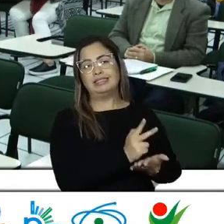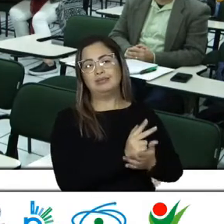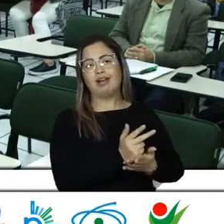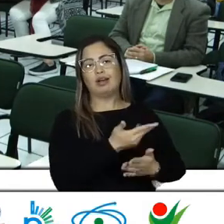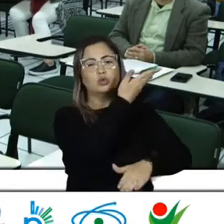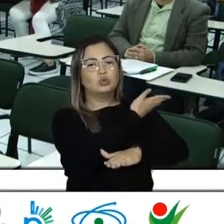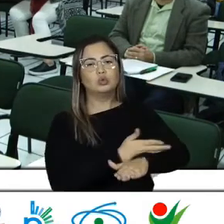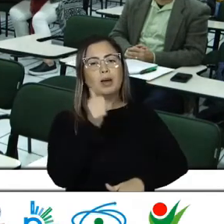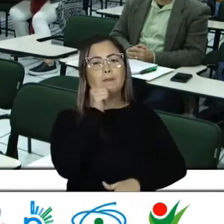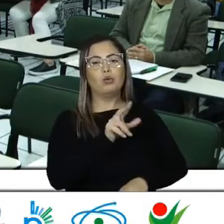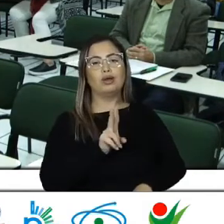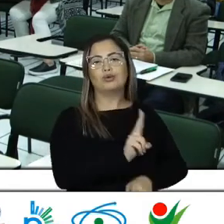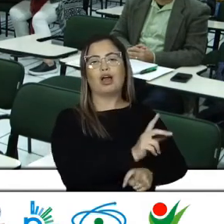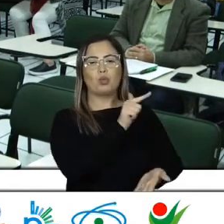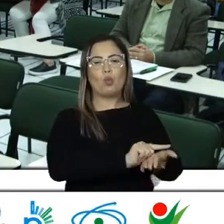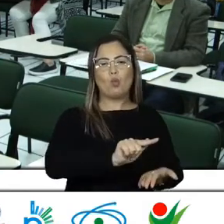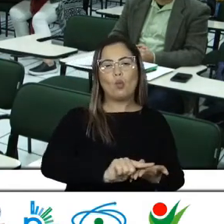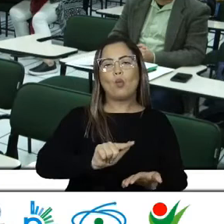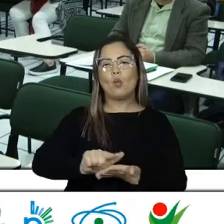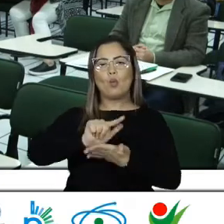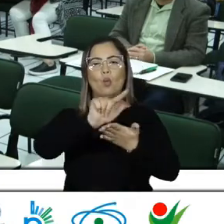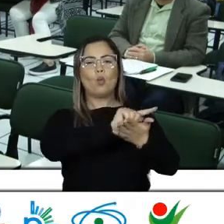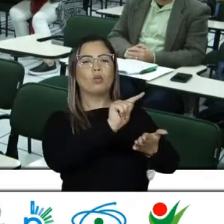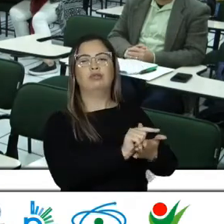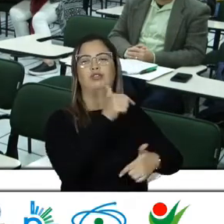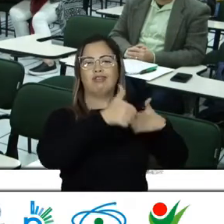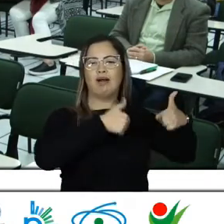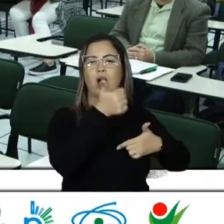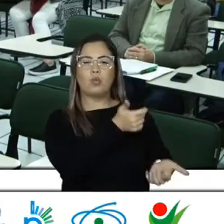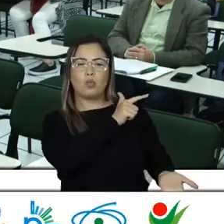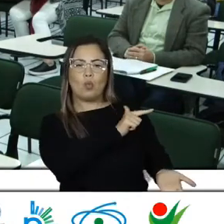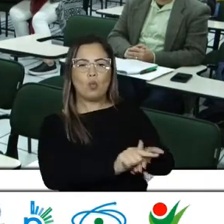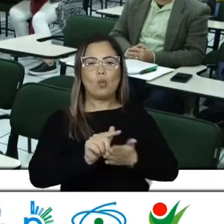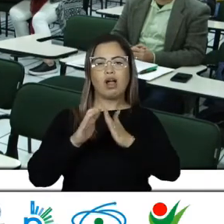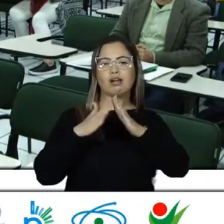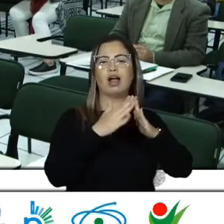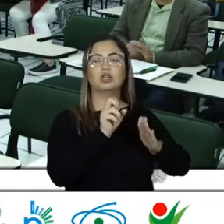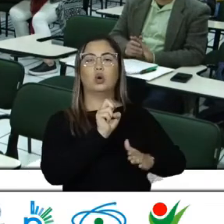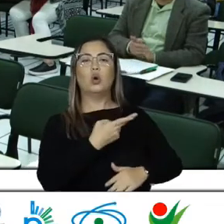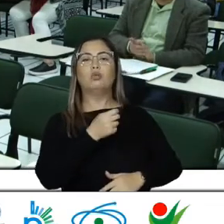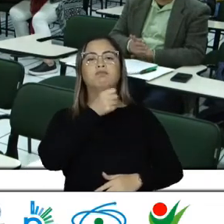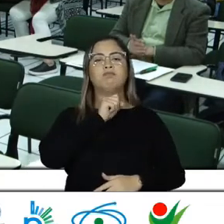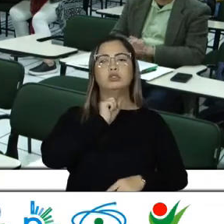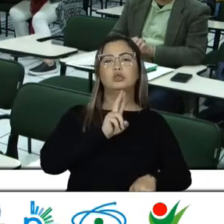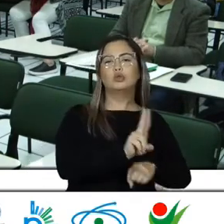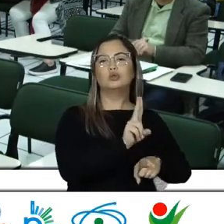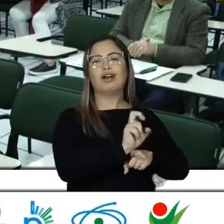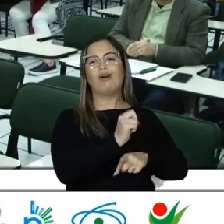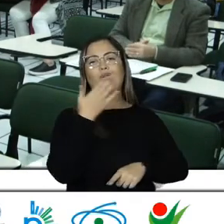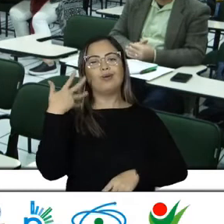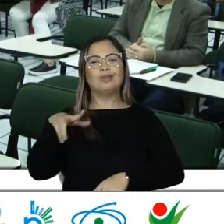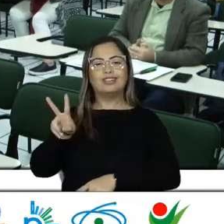Não Tem um trabalho De faxina Tem um trabalho De limpeza Tem um trabalho Para cuidar Um idoso Para ser babá